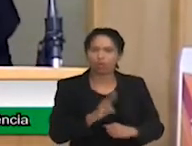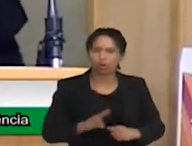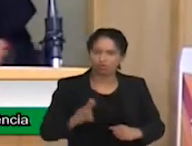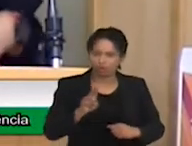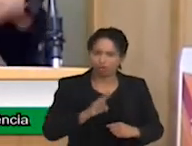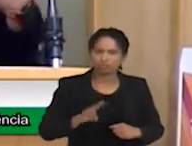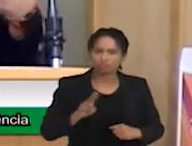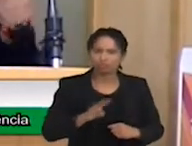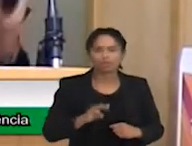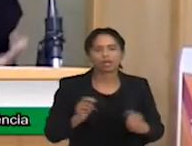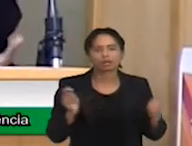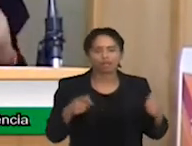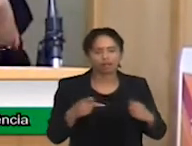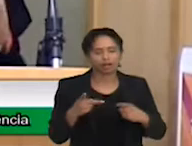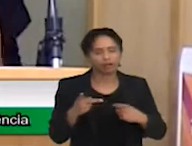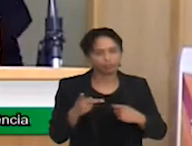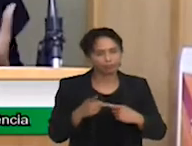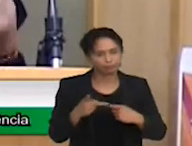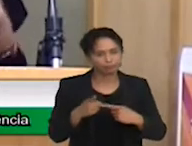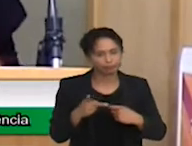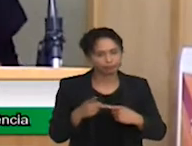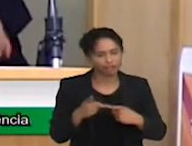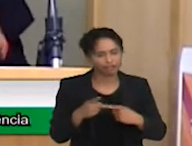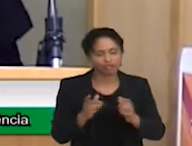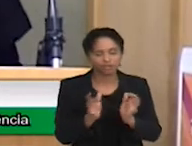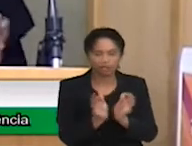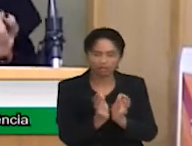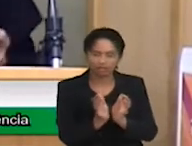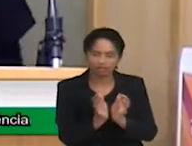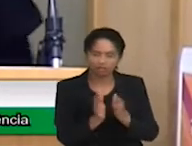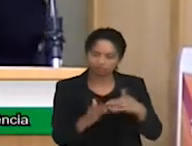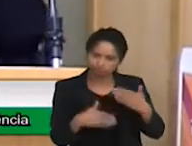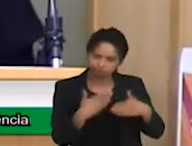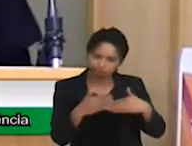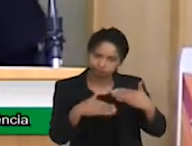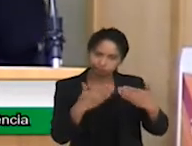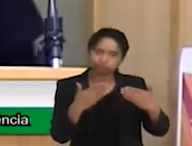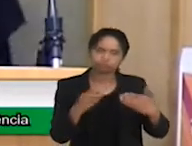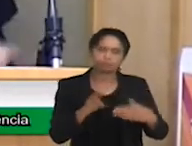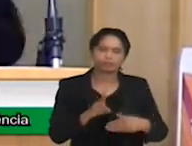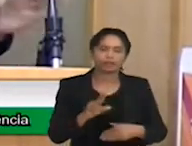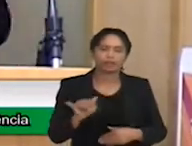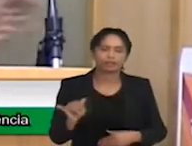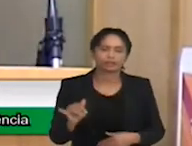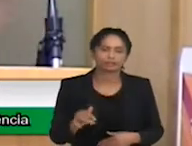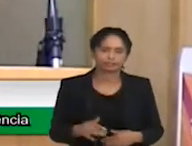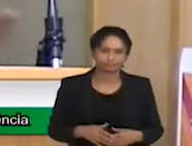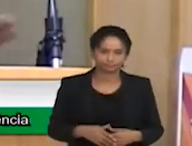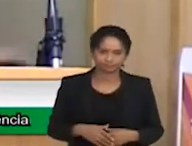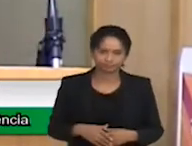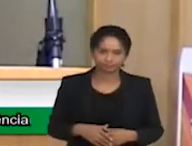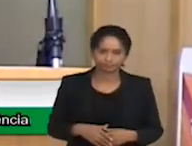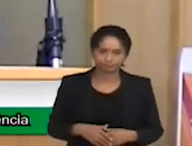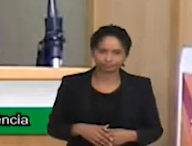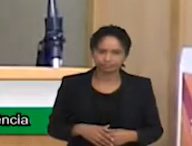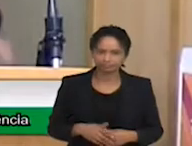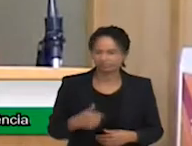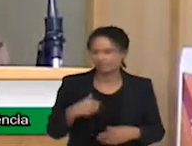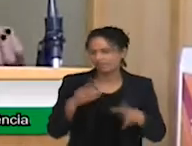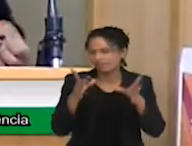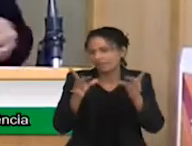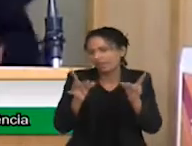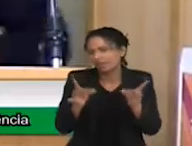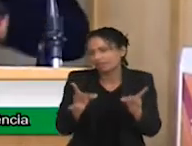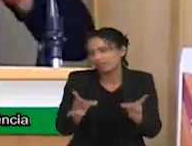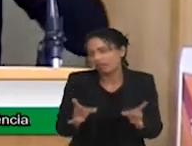é muito importante, capacitar a equipe para estar pronta para fazer esse diagnóstico. Eu não vou entrar muito na plasticidade neuronal, porque a Sabrina já